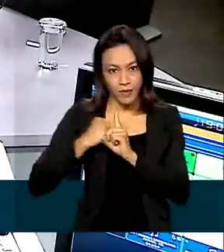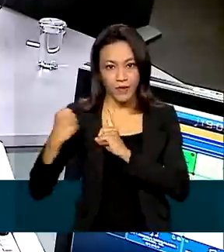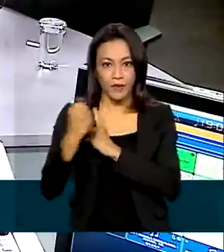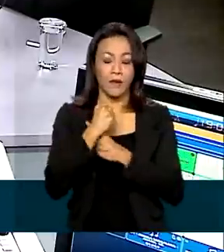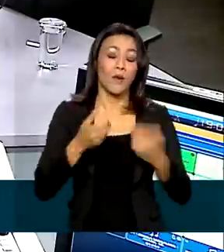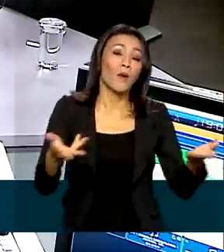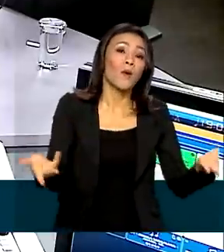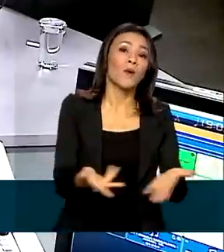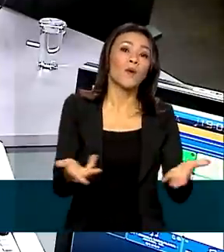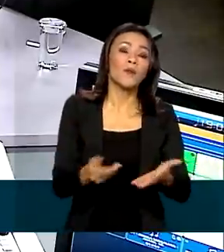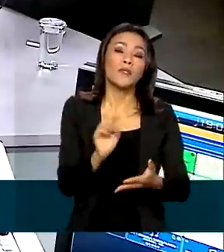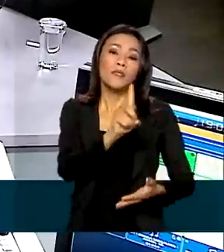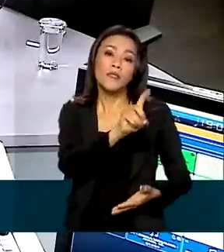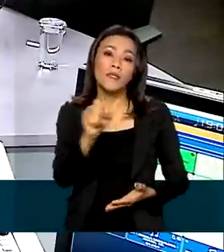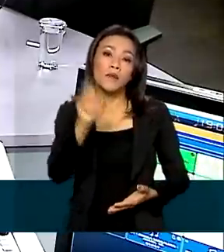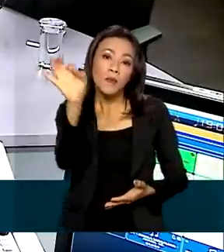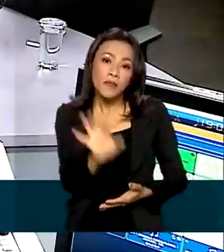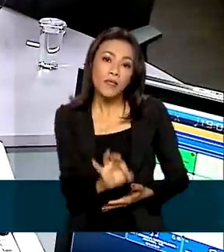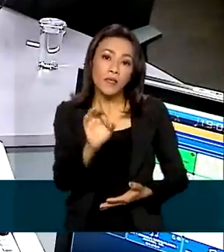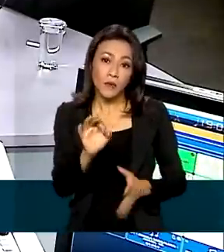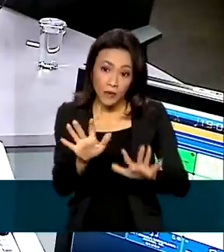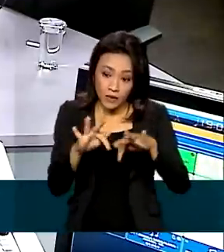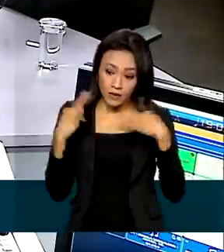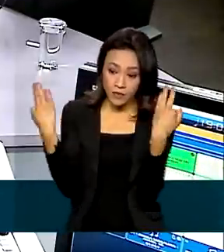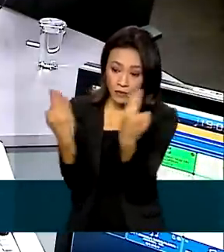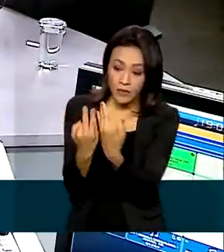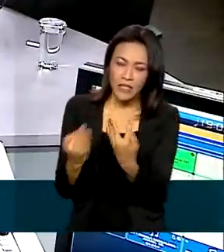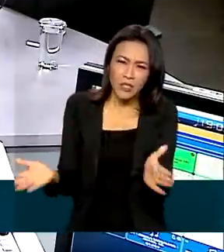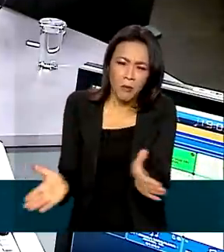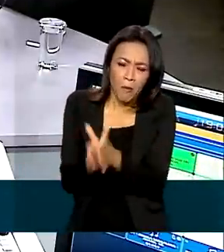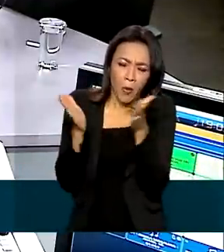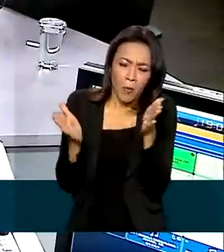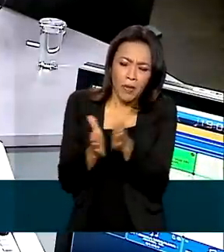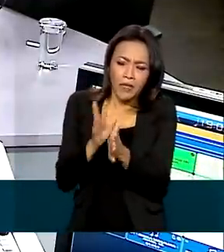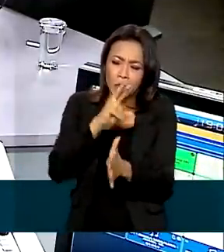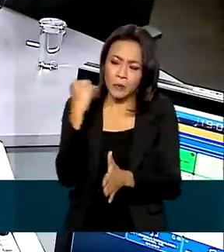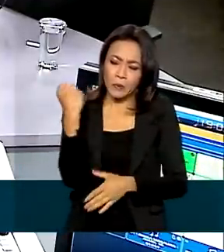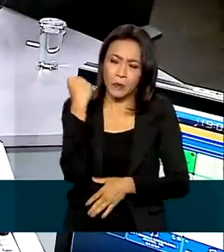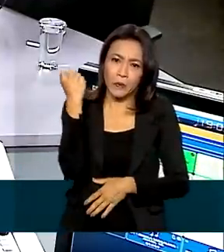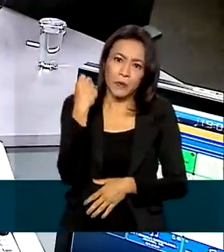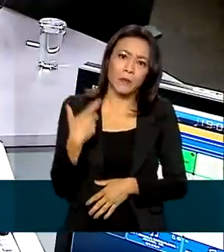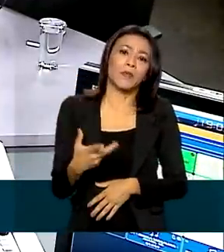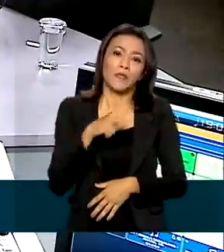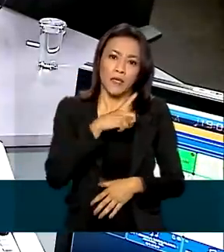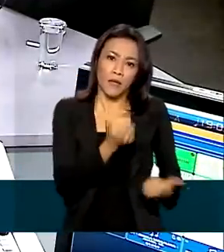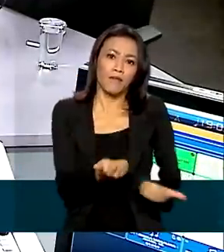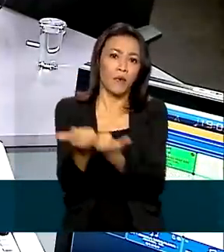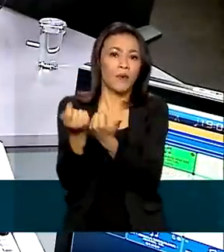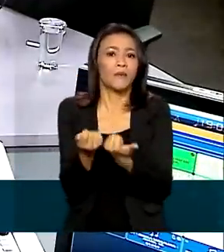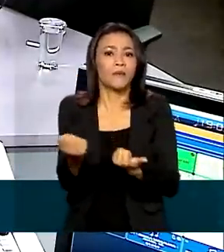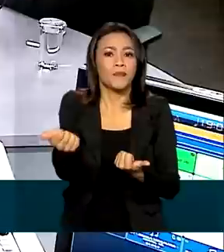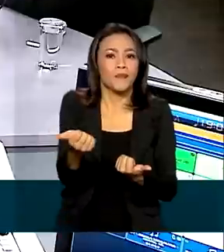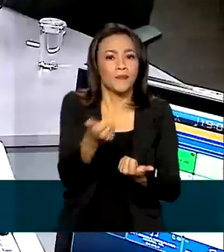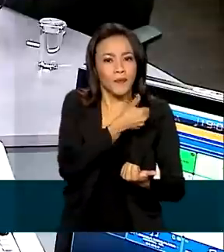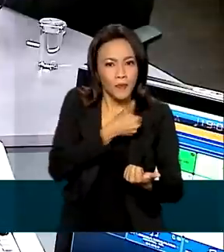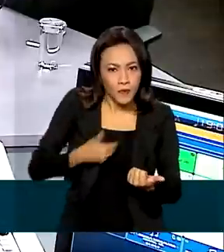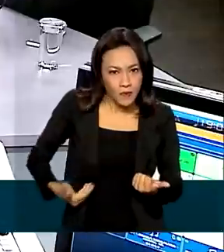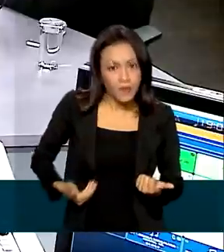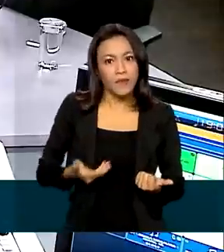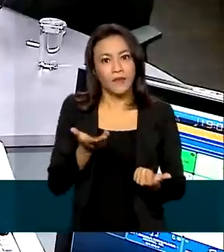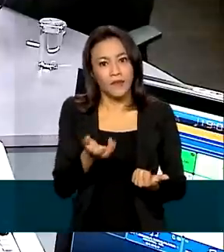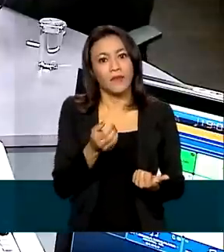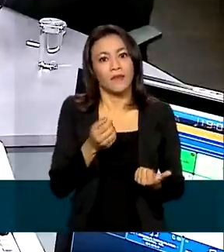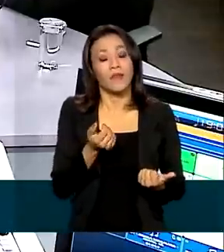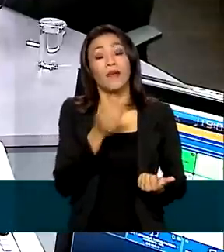das famílias em situação de pobreza extrema estejam acolhidas pelo programa Auxílio Brasil. Então a gente vai mais uma